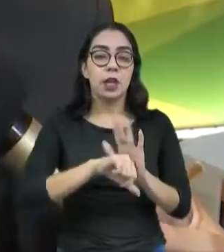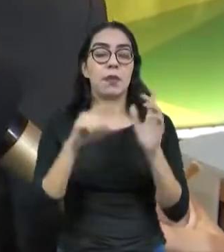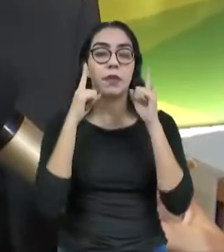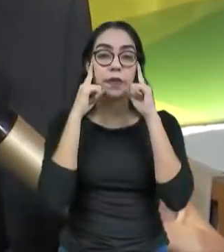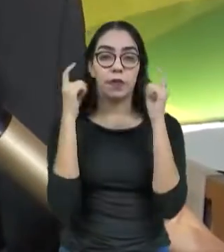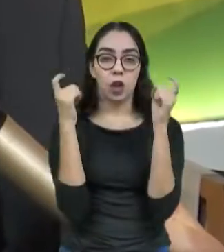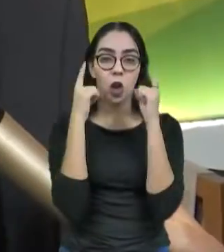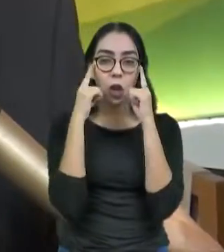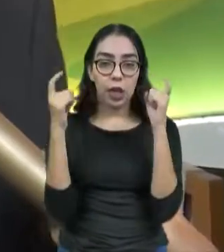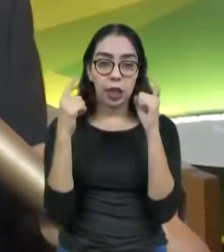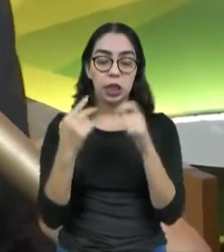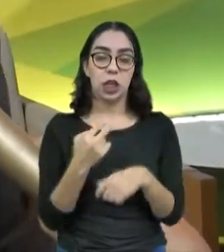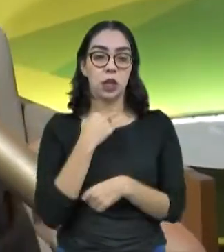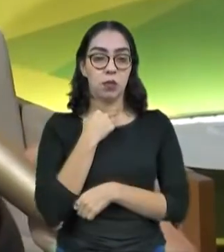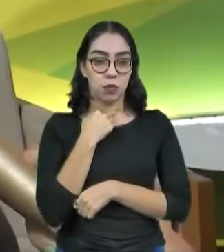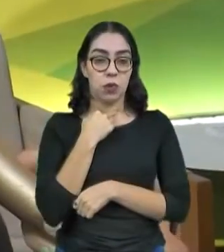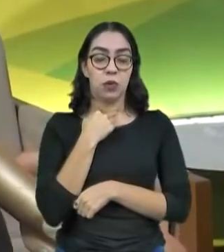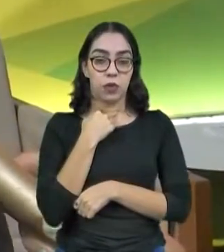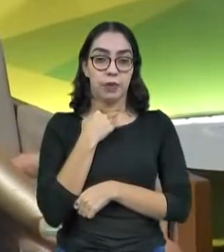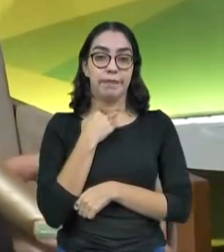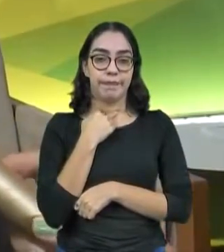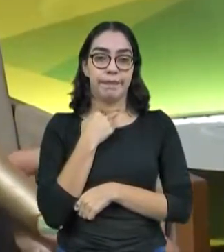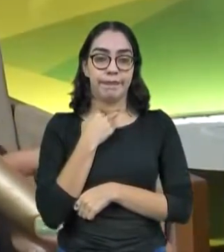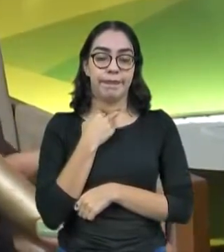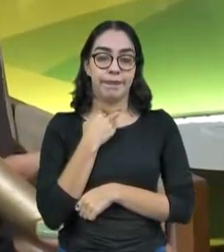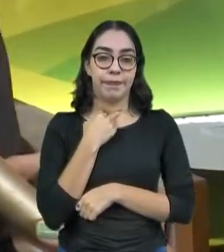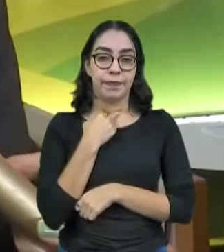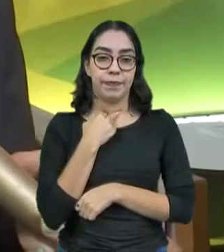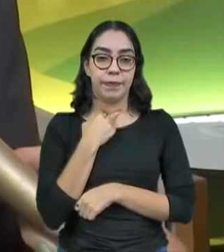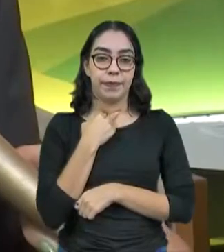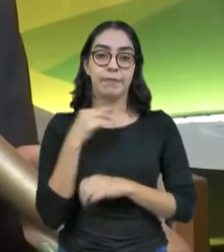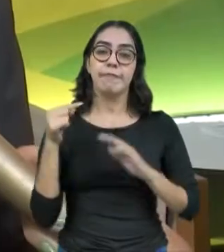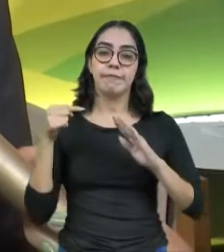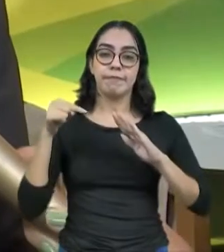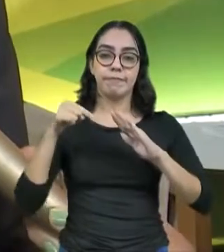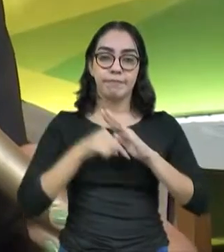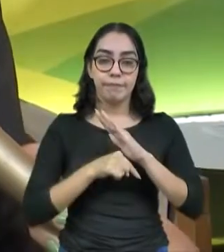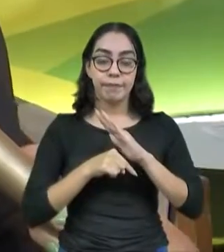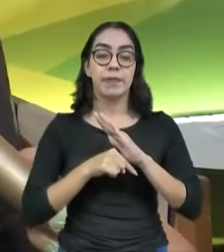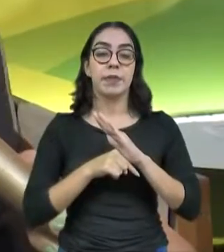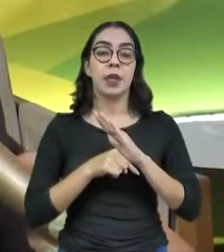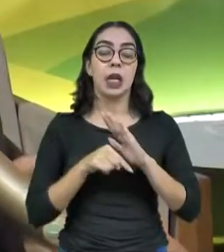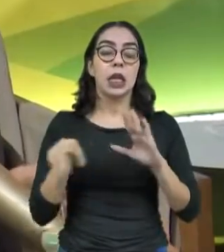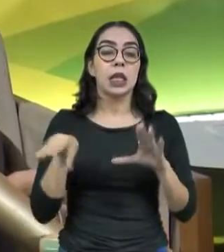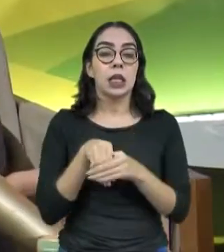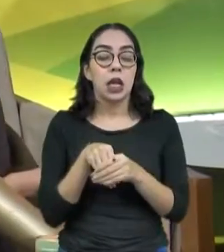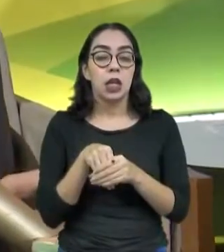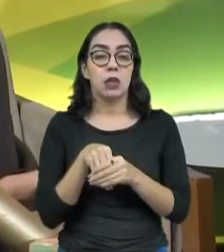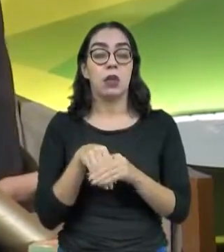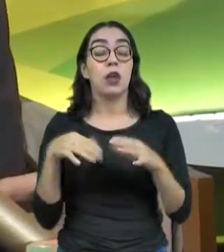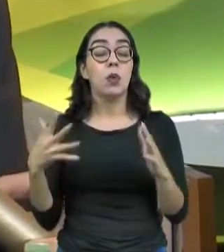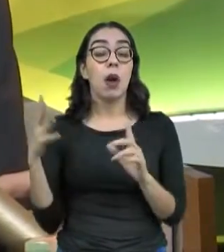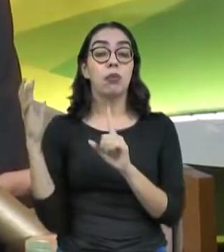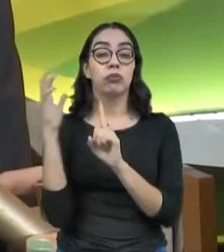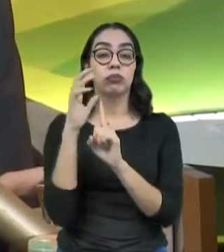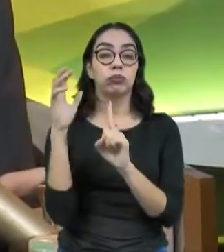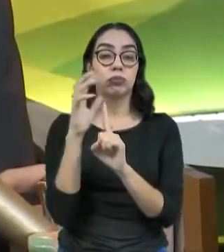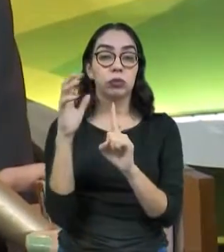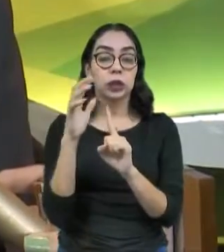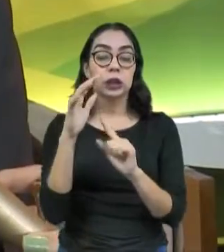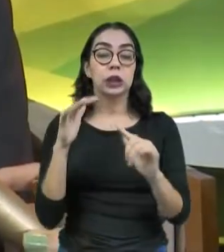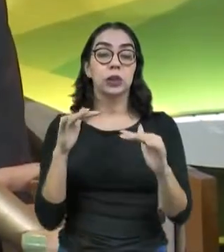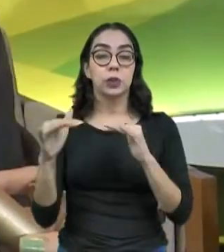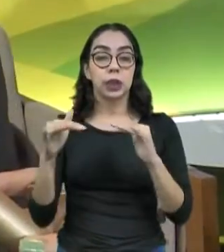dessa complexidade, a complexidade de um fenômeno da violência. Entender também qual foi o impacto das ações.